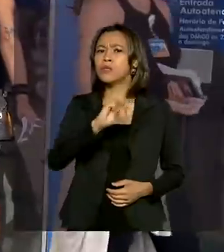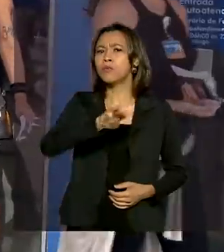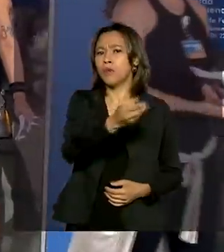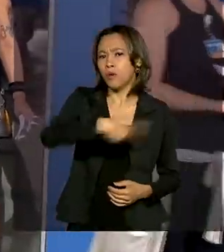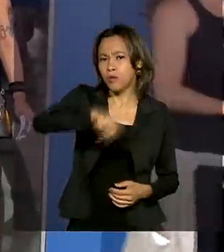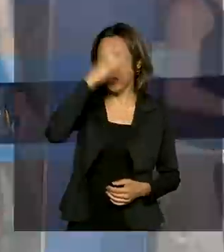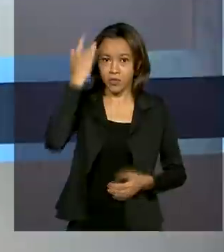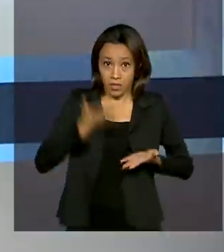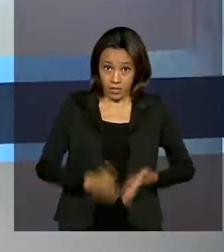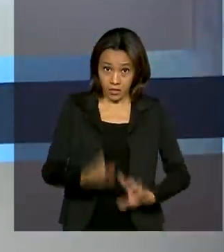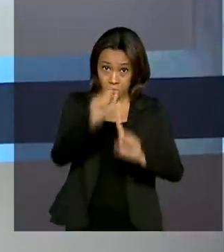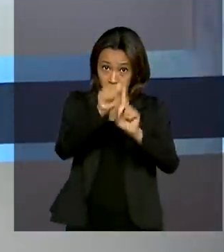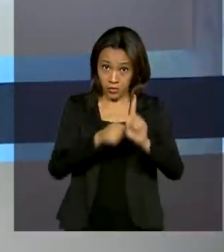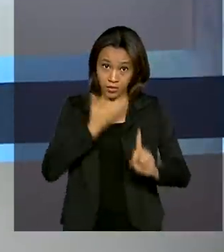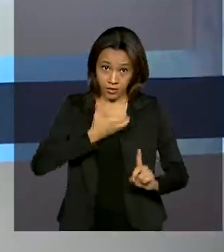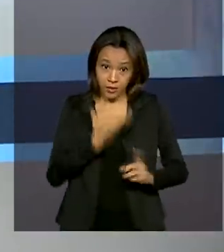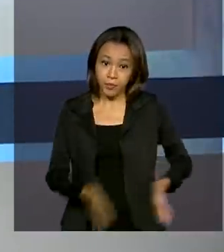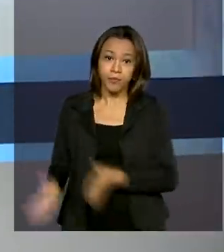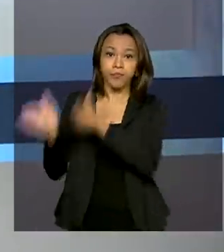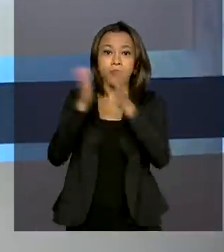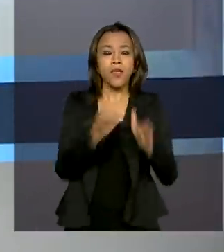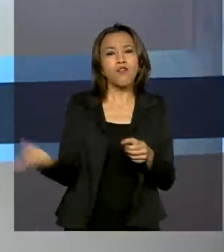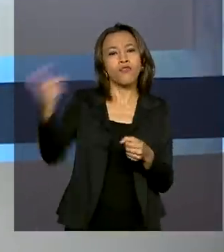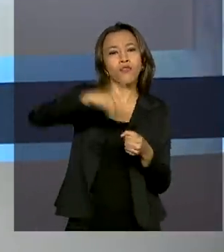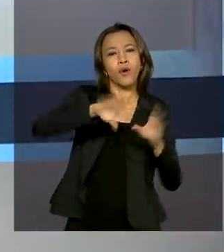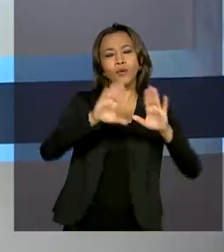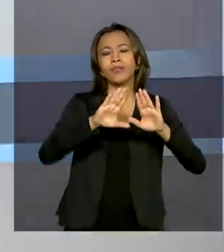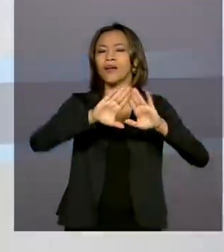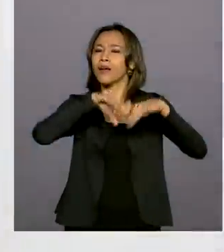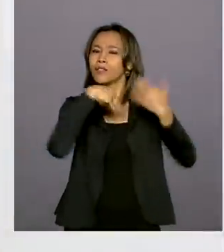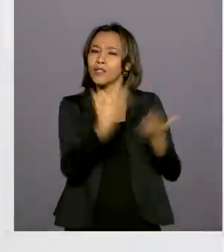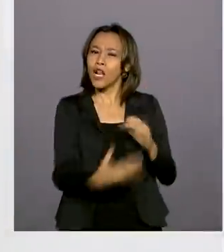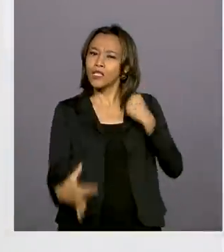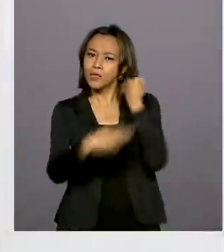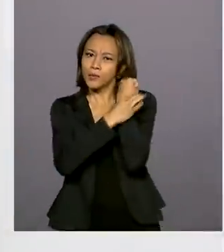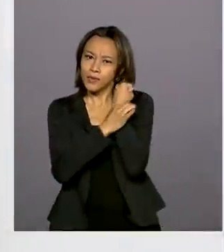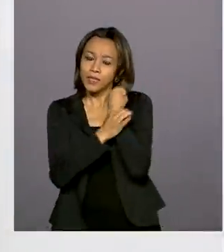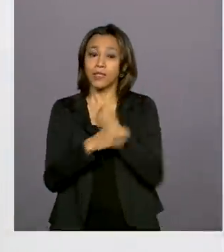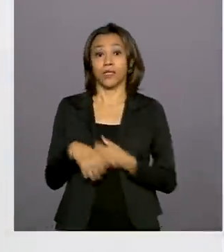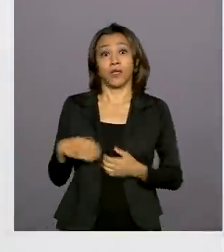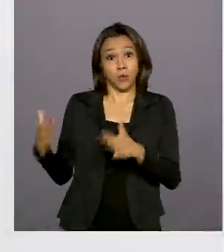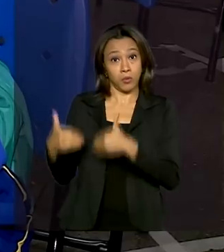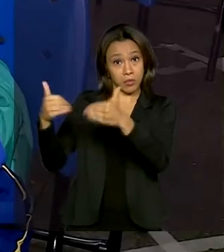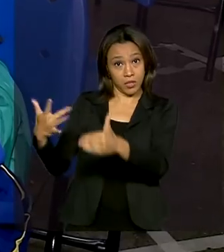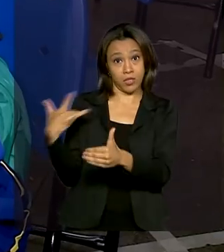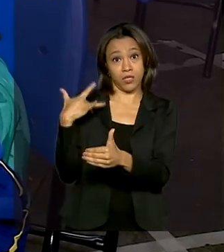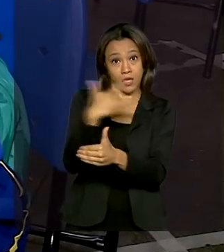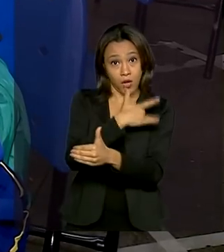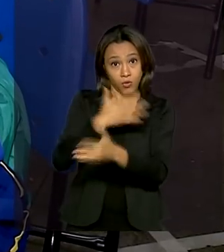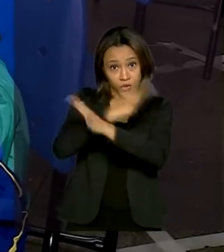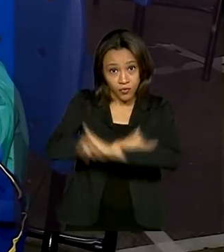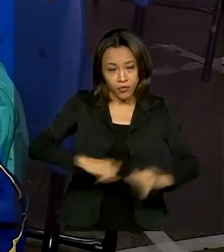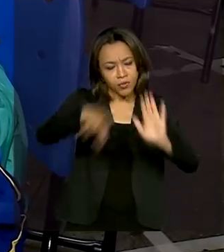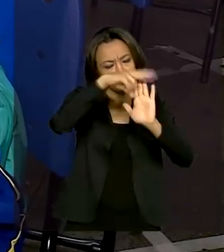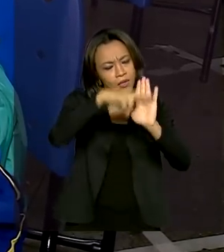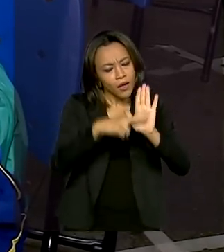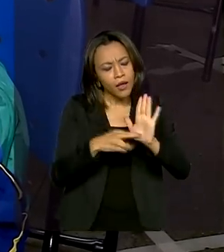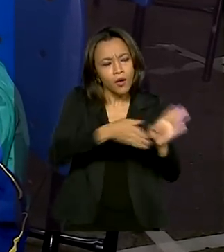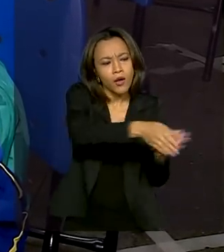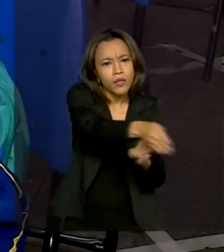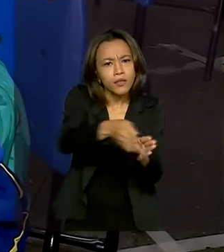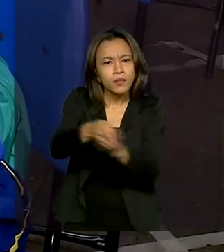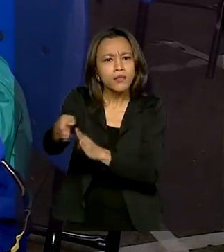em dezembro. Volta às aulas com segurança. Ministério da Saúde divulga guia com orientações